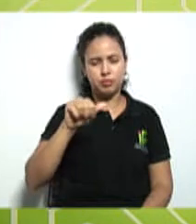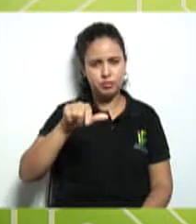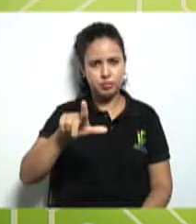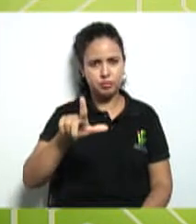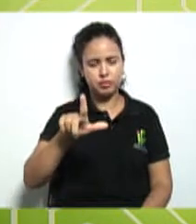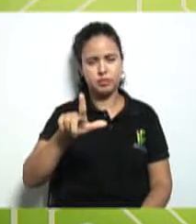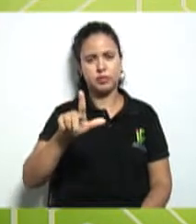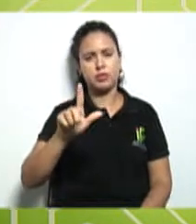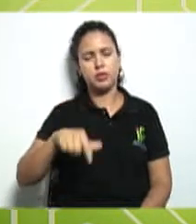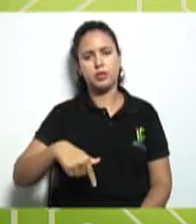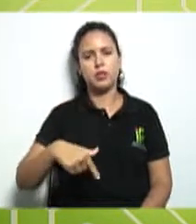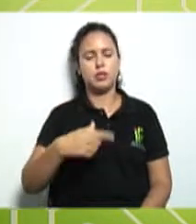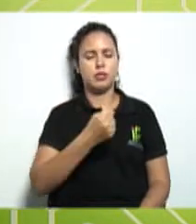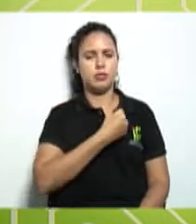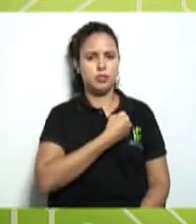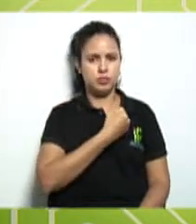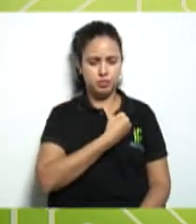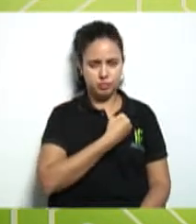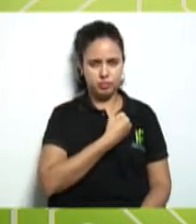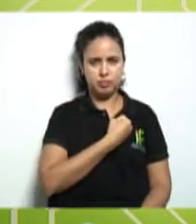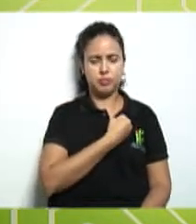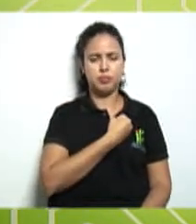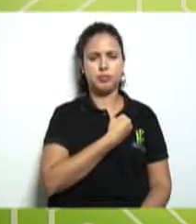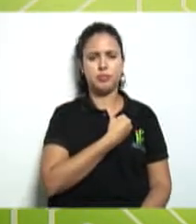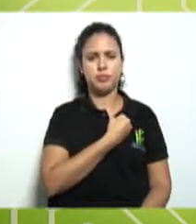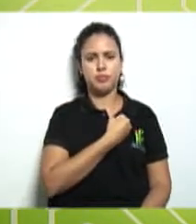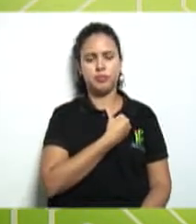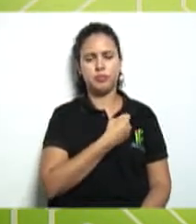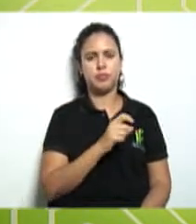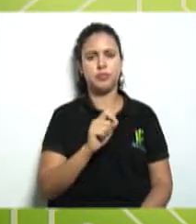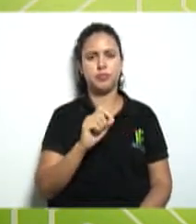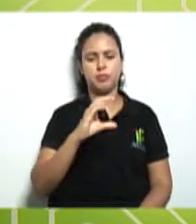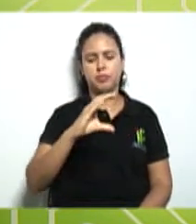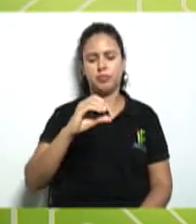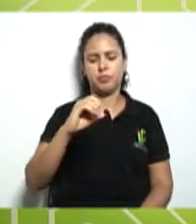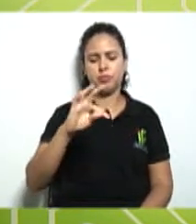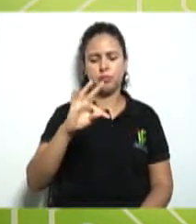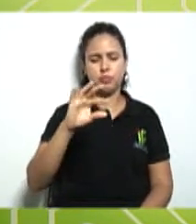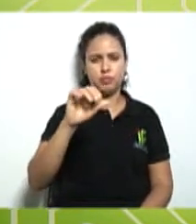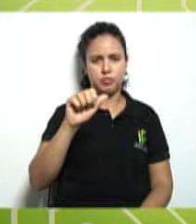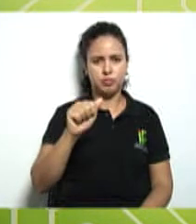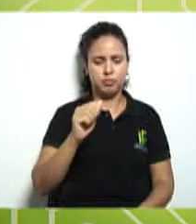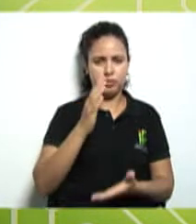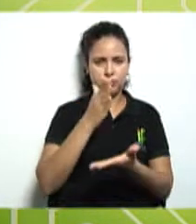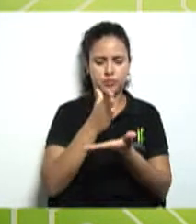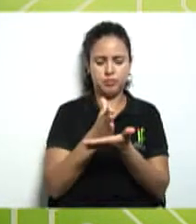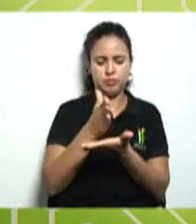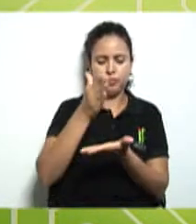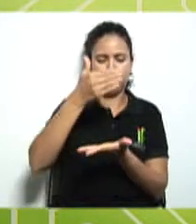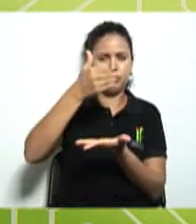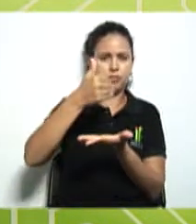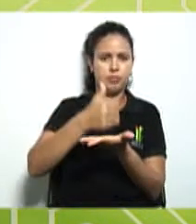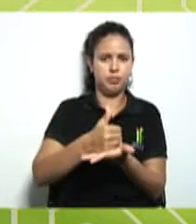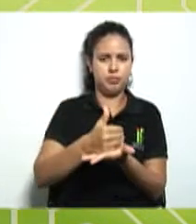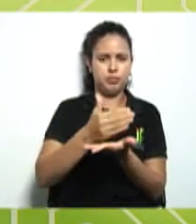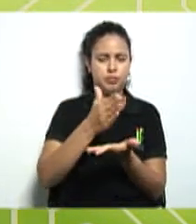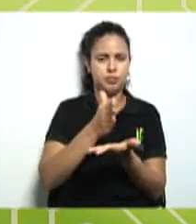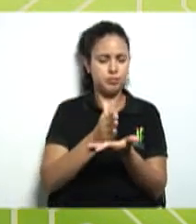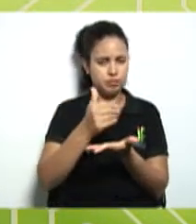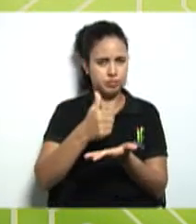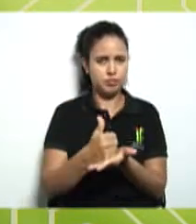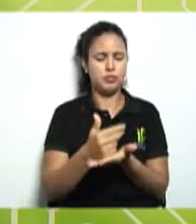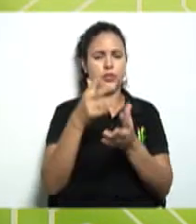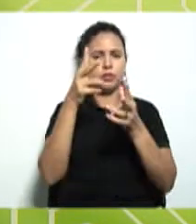que nós temos aqui esse número de cota parte elas vão ser divididas em partes iguais